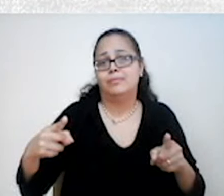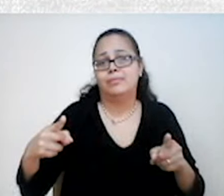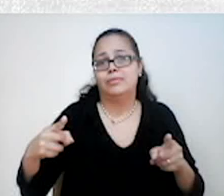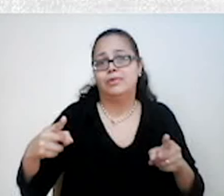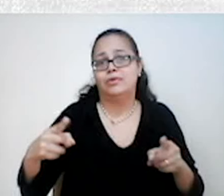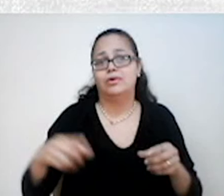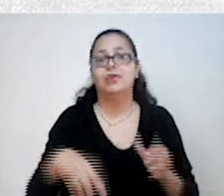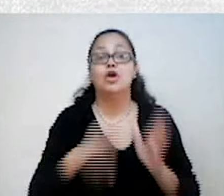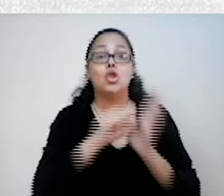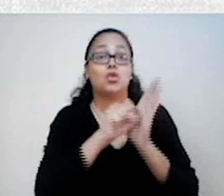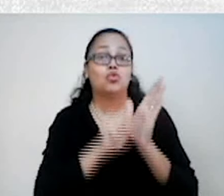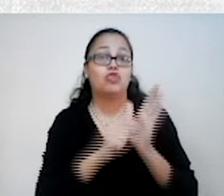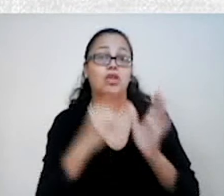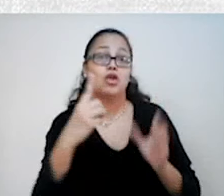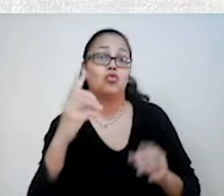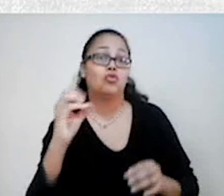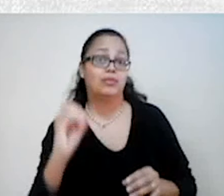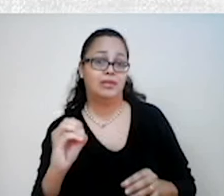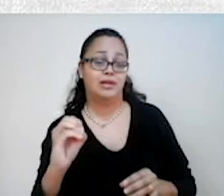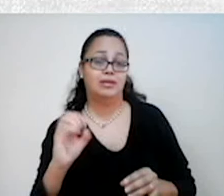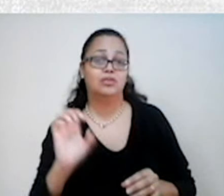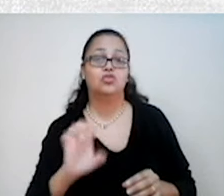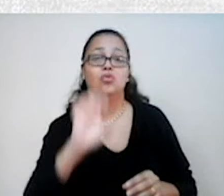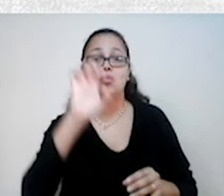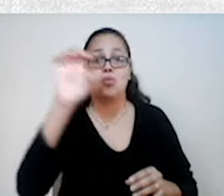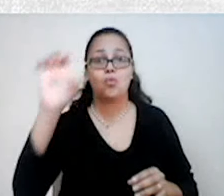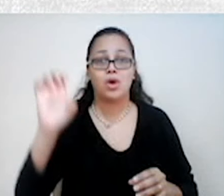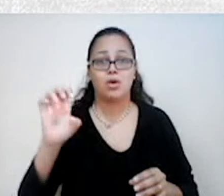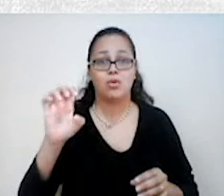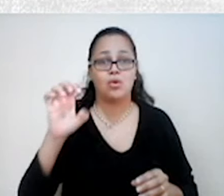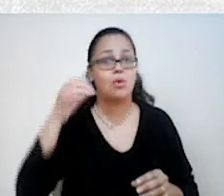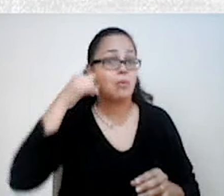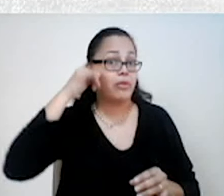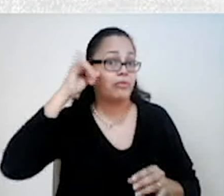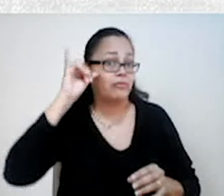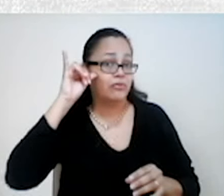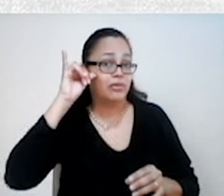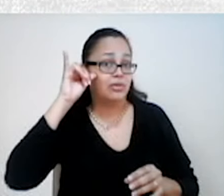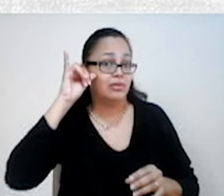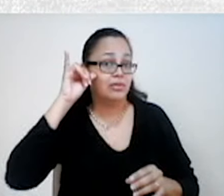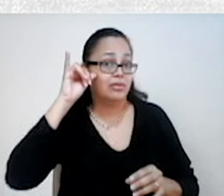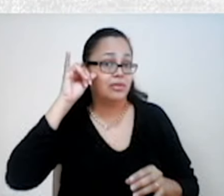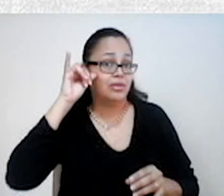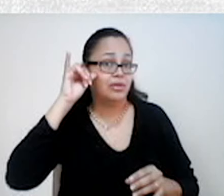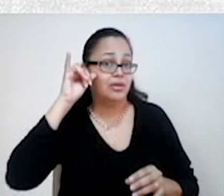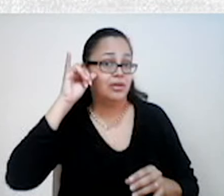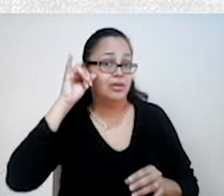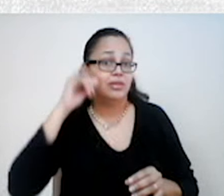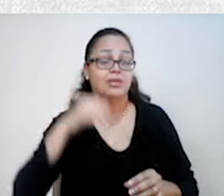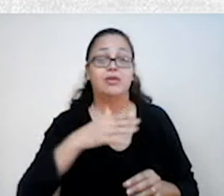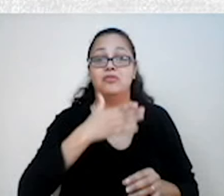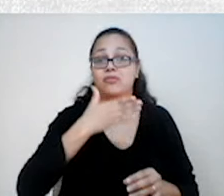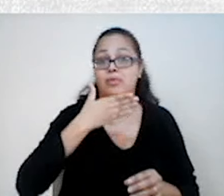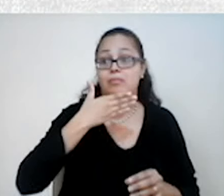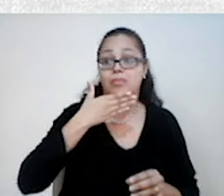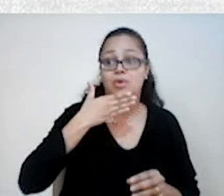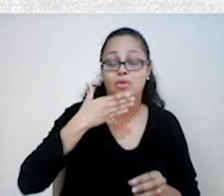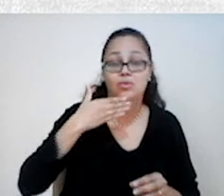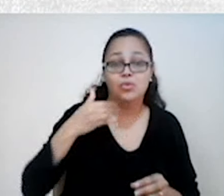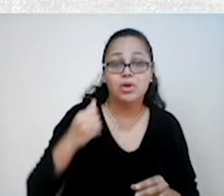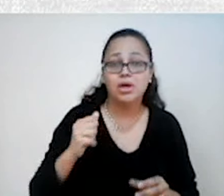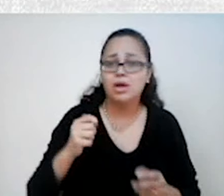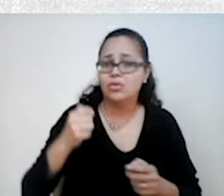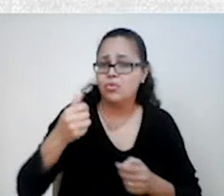Por volta do século X, quando a Europa feudal começava a dar passos em direção à retomada comercial